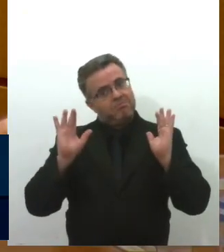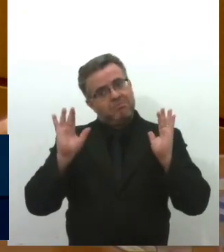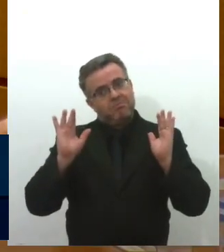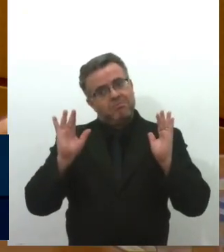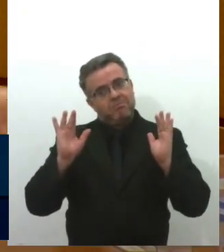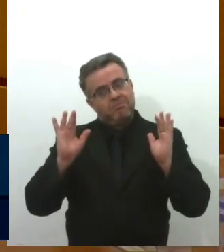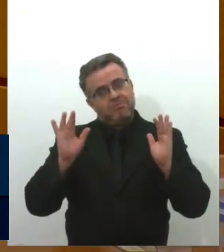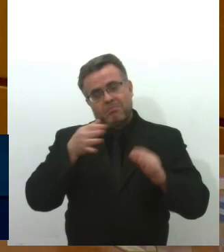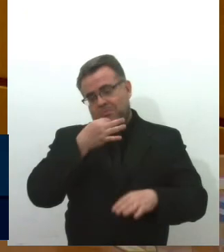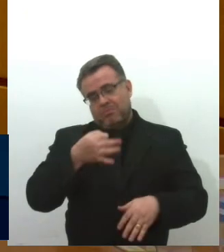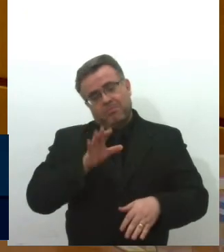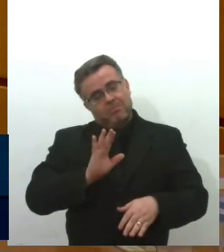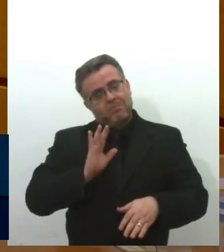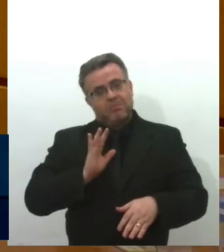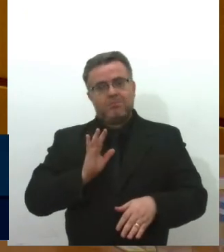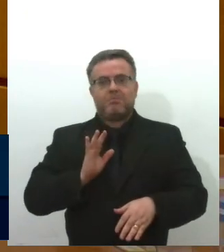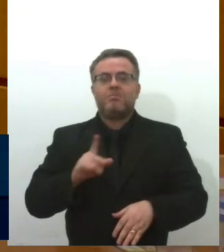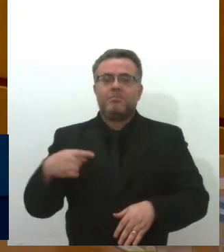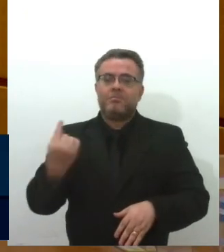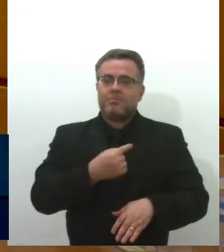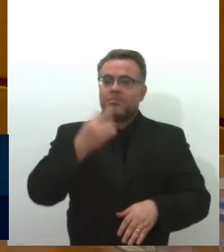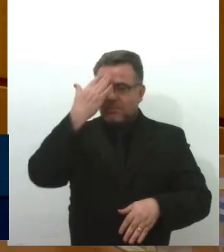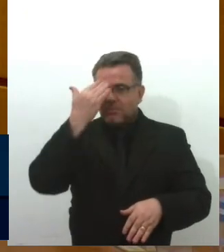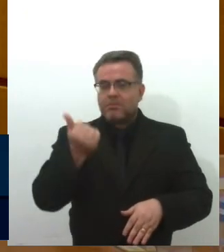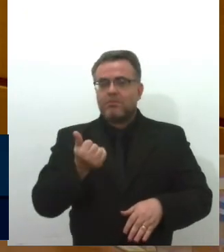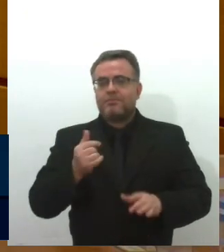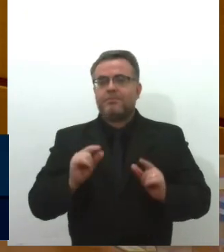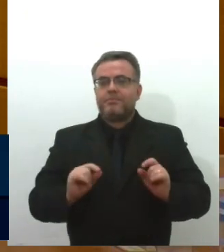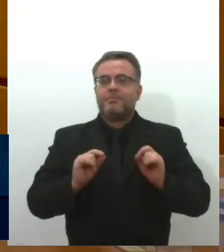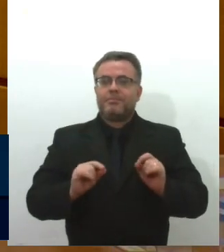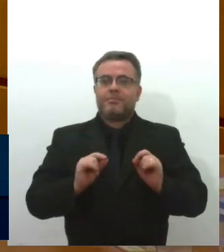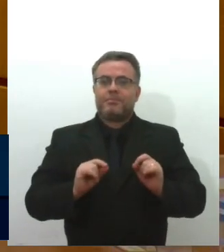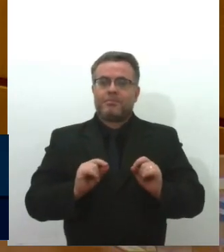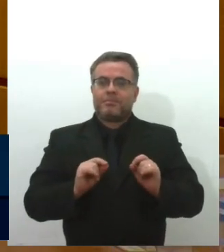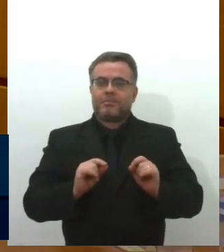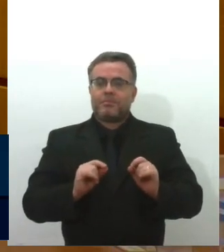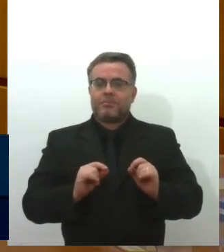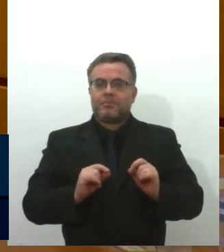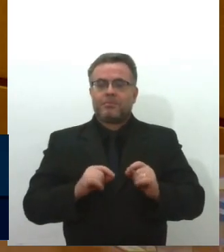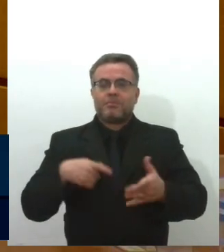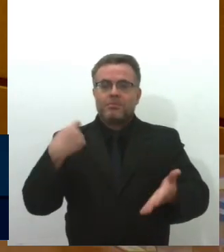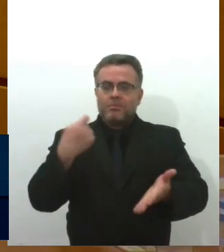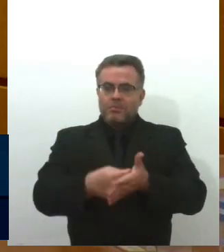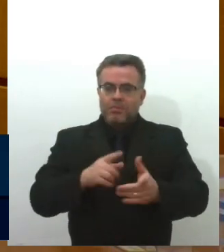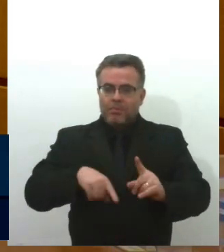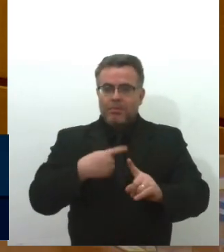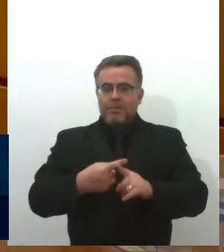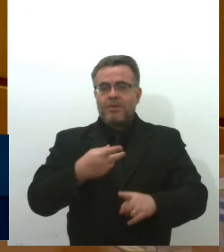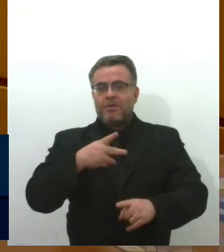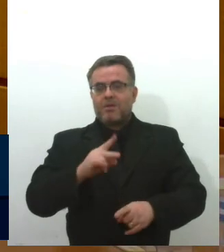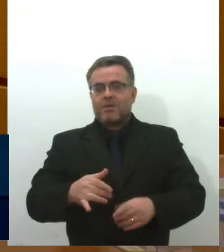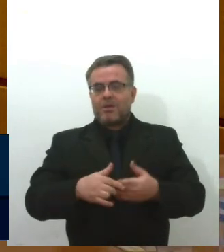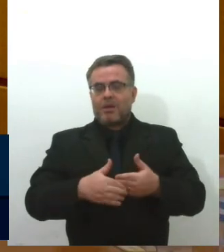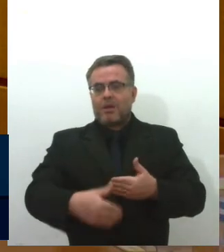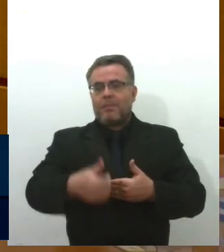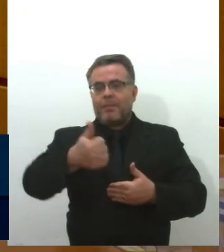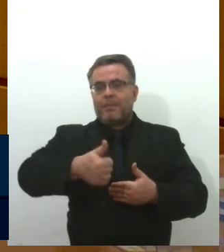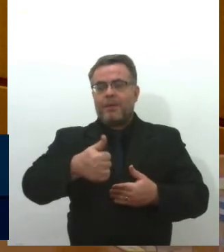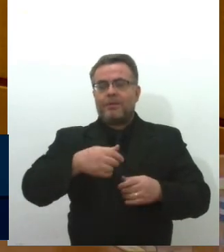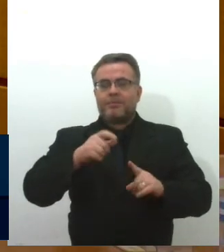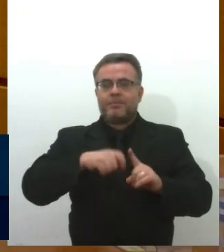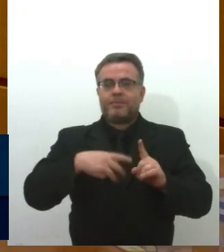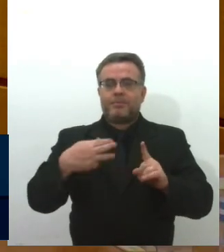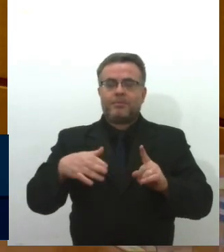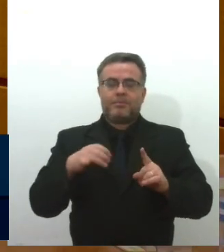Certo? Então, a gente sabe que, além desse aumento que vai passar a vigorar no 1º de março, a Agresi também,